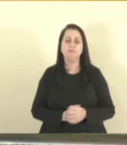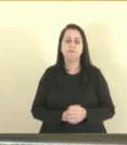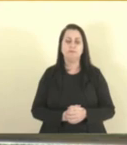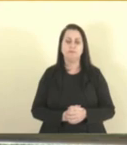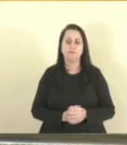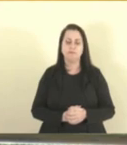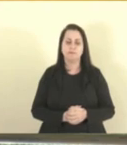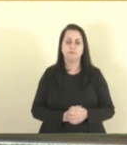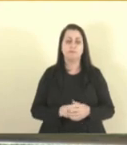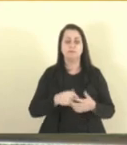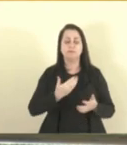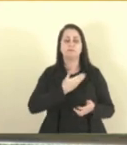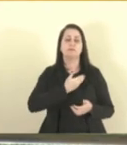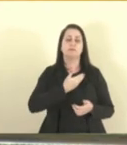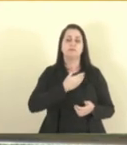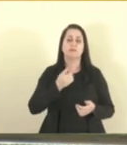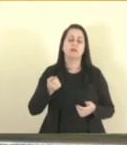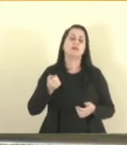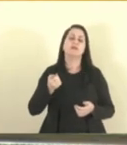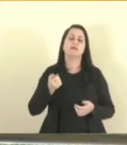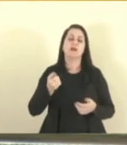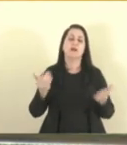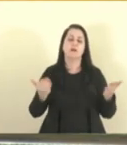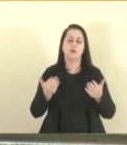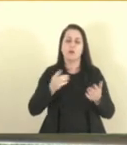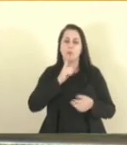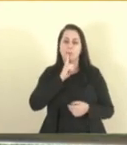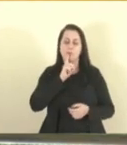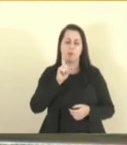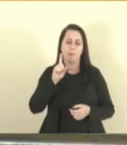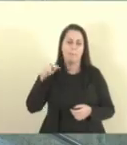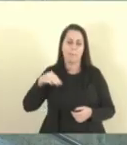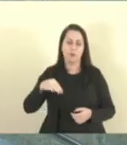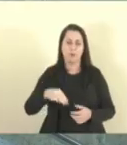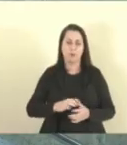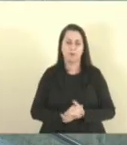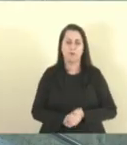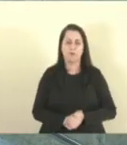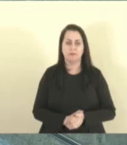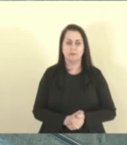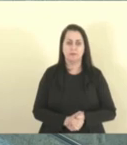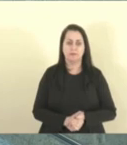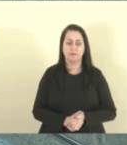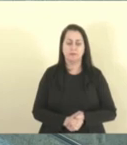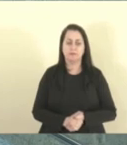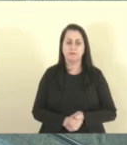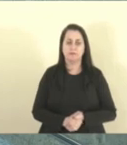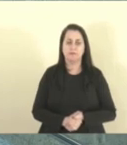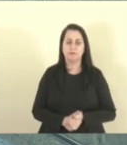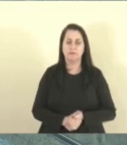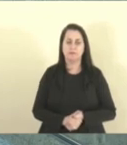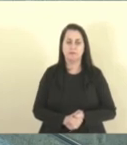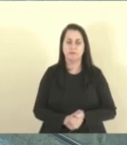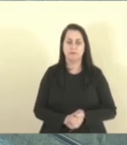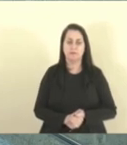grande colega deputado Alcântara do Filho. Façamos agora um minuto de silêncio. Melhorou? Ótimo, excelente. Tá bom, ótimo.